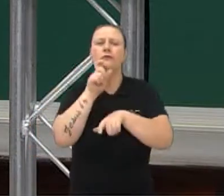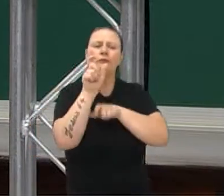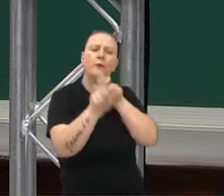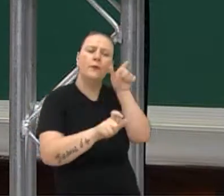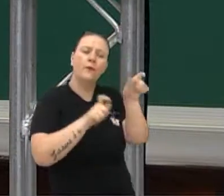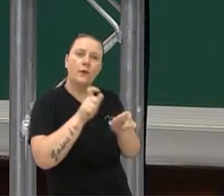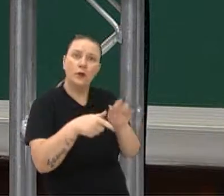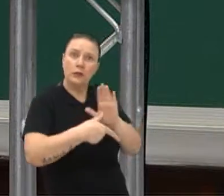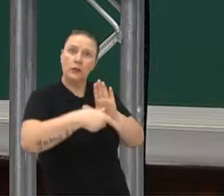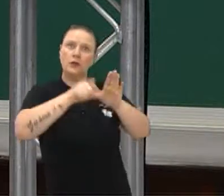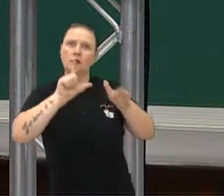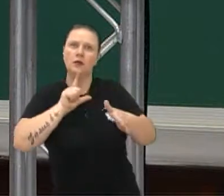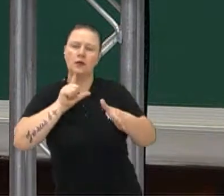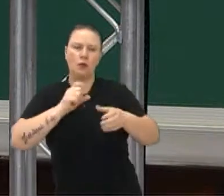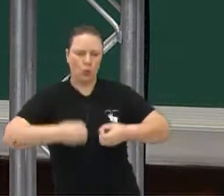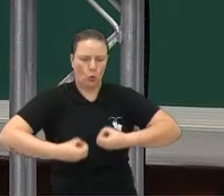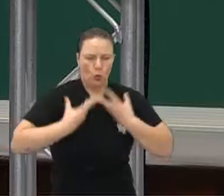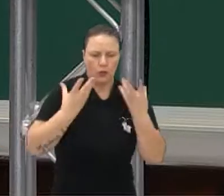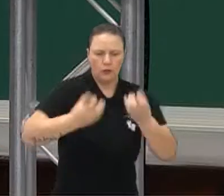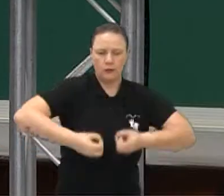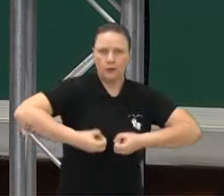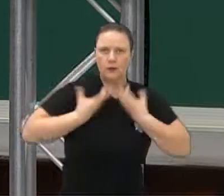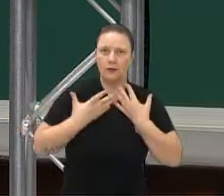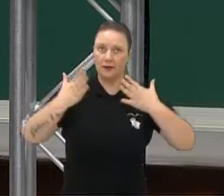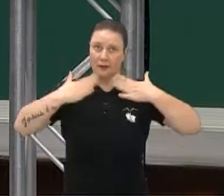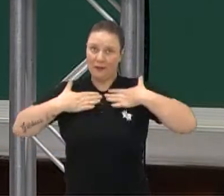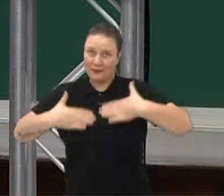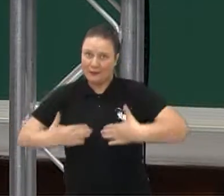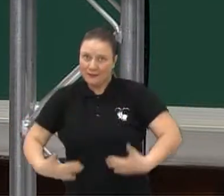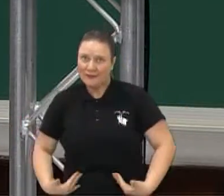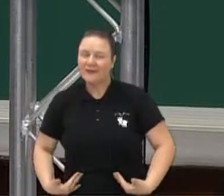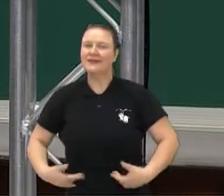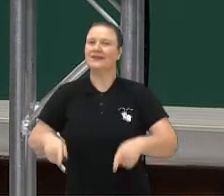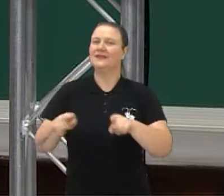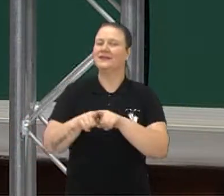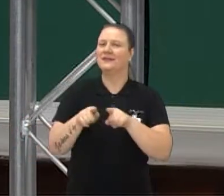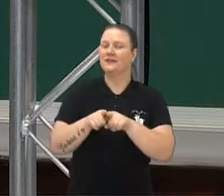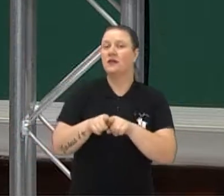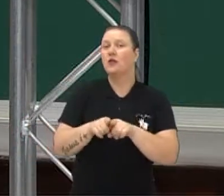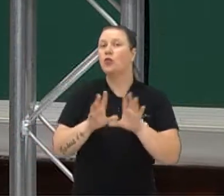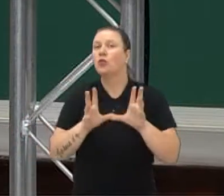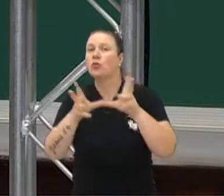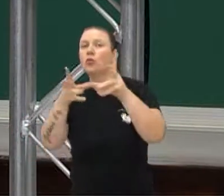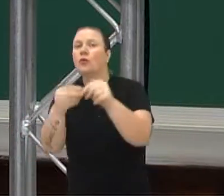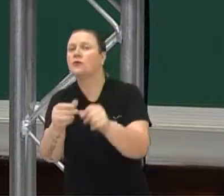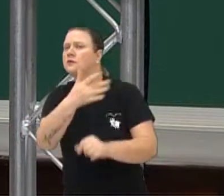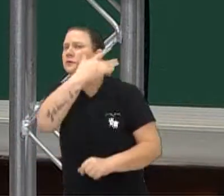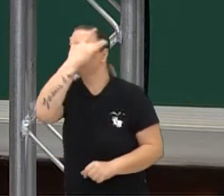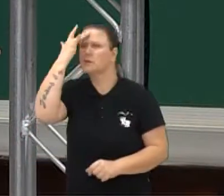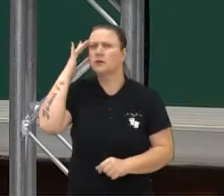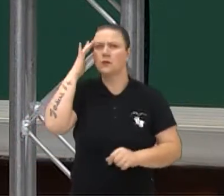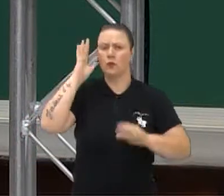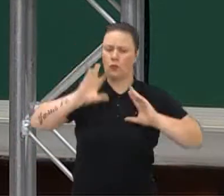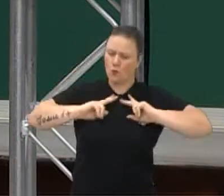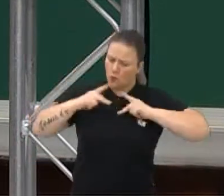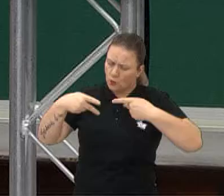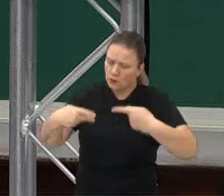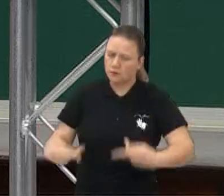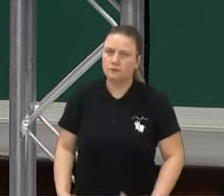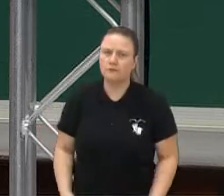oral, né? Então, o que a gente sabe a partir disso, né? Que os homens, as pessoas, enfim, a humanidade